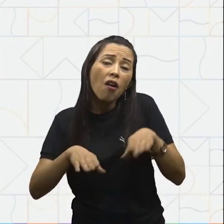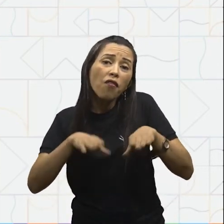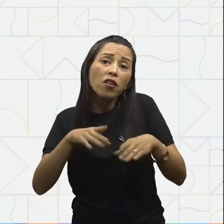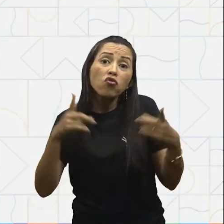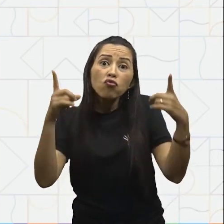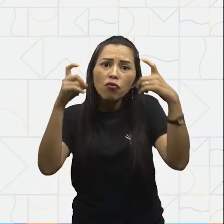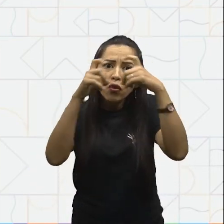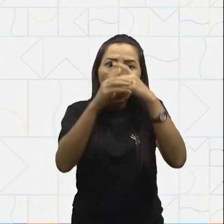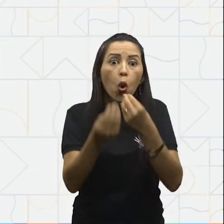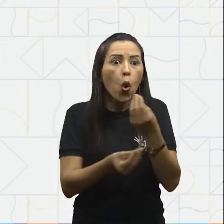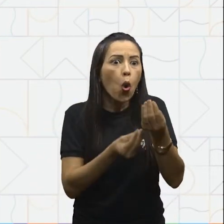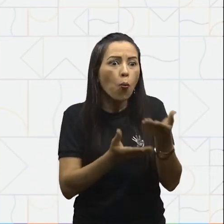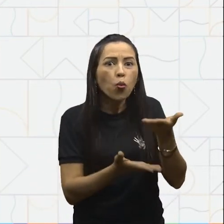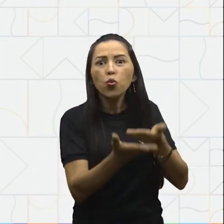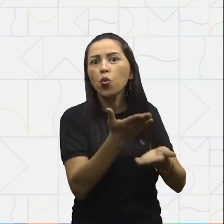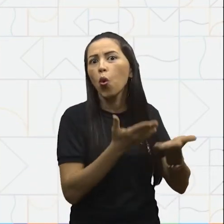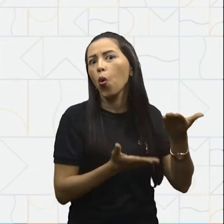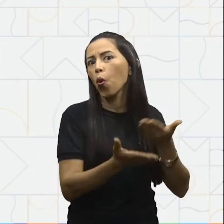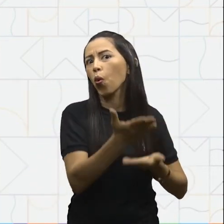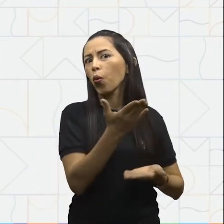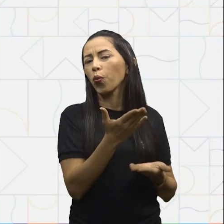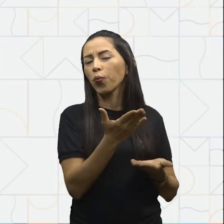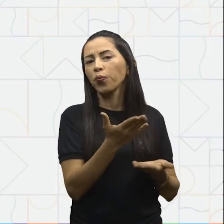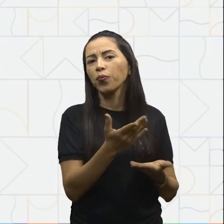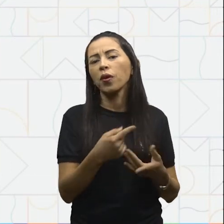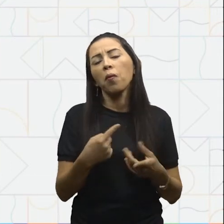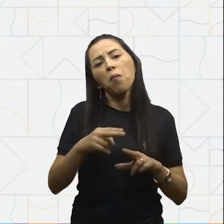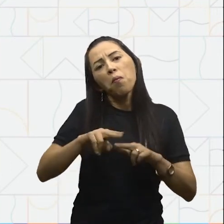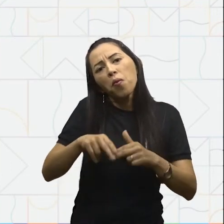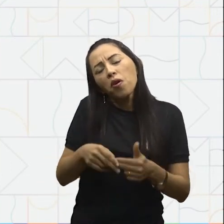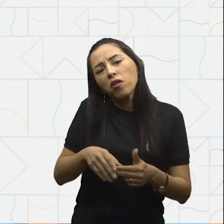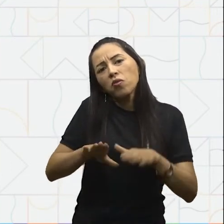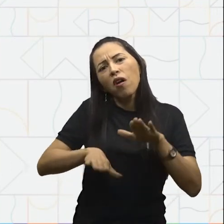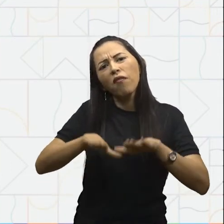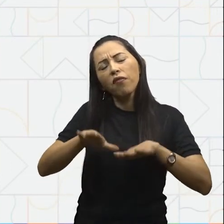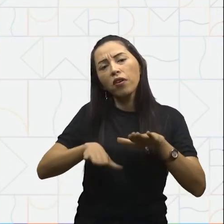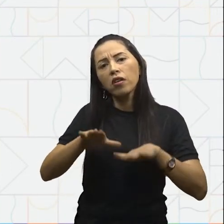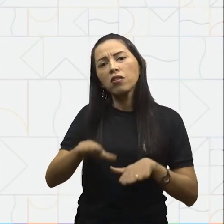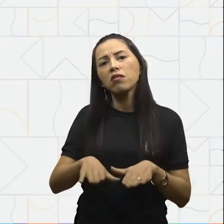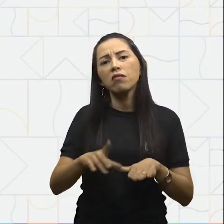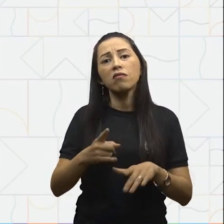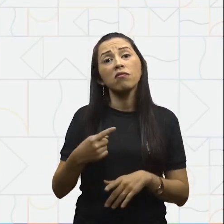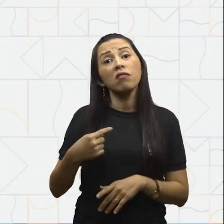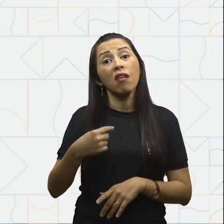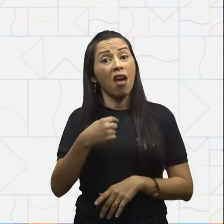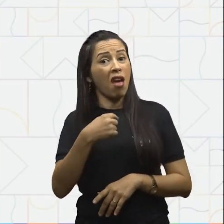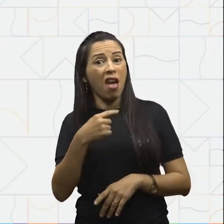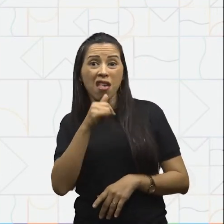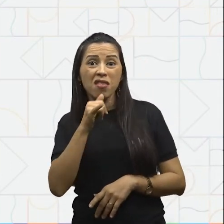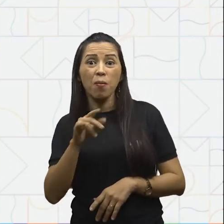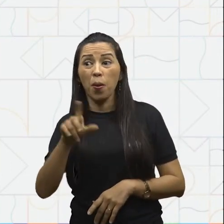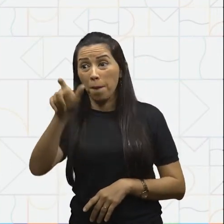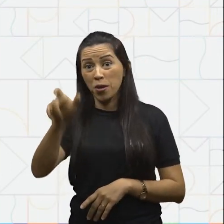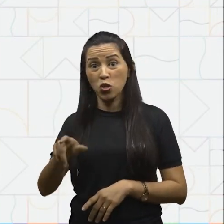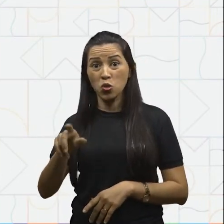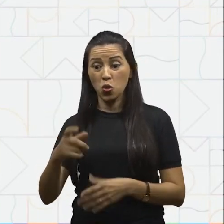troco no comércio. Por isso, muitas vezes, nós não temos troco e a gente acaba recebendo